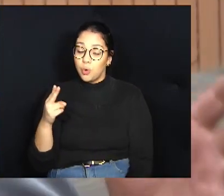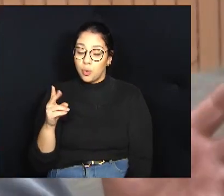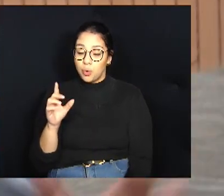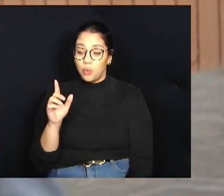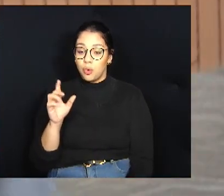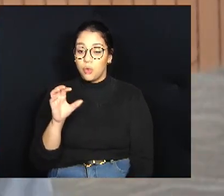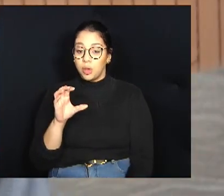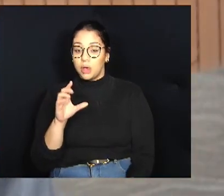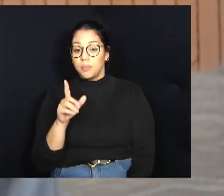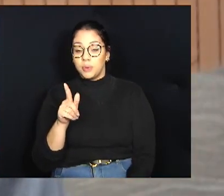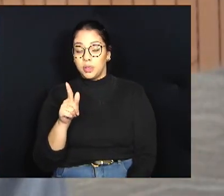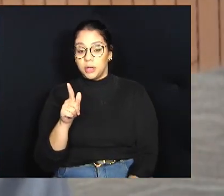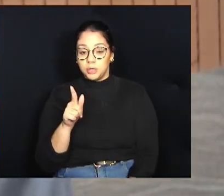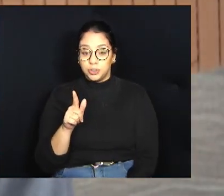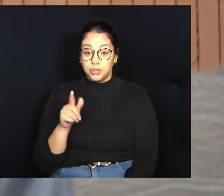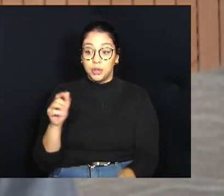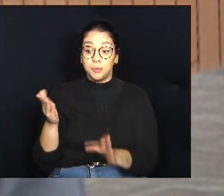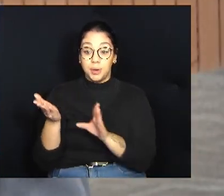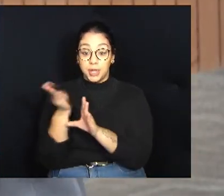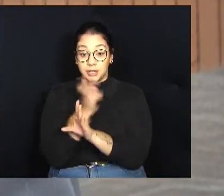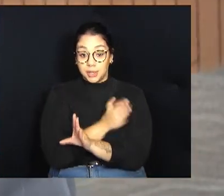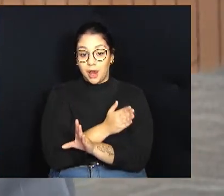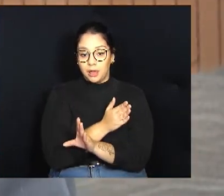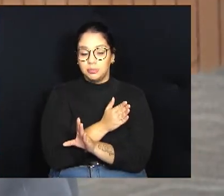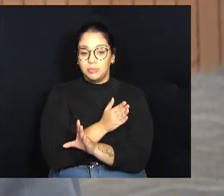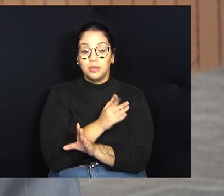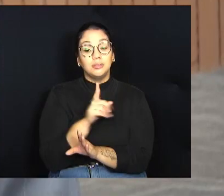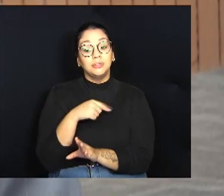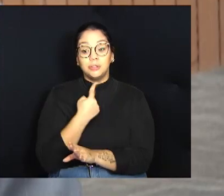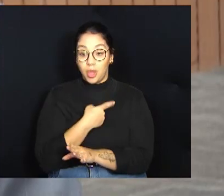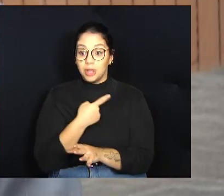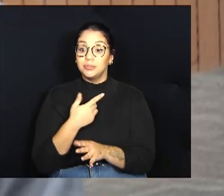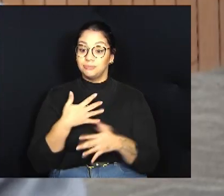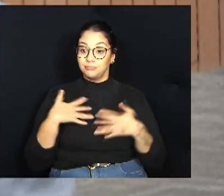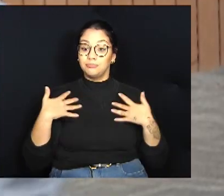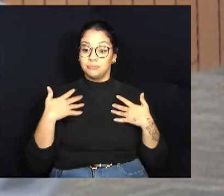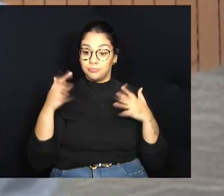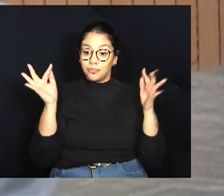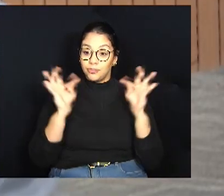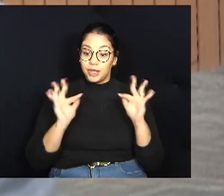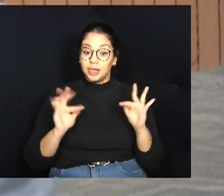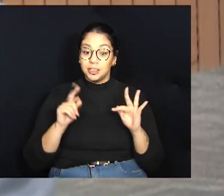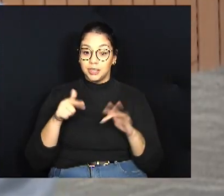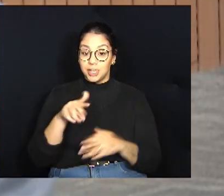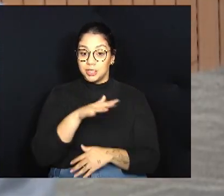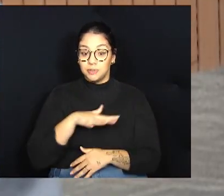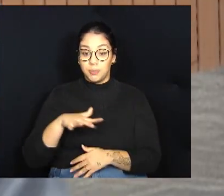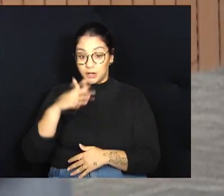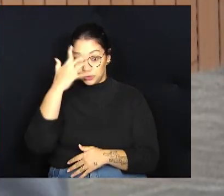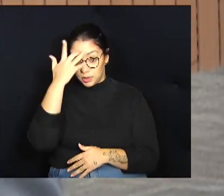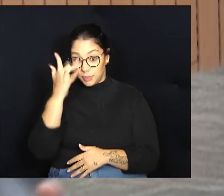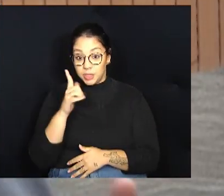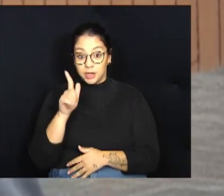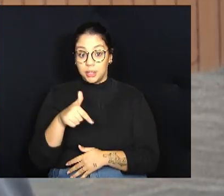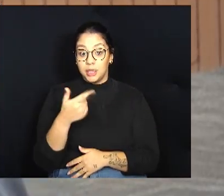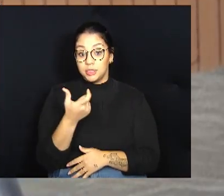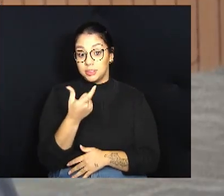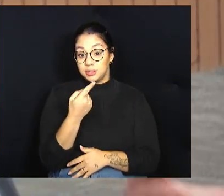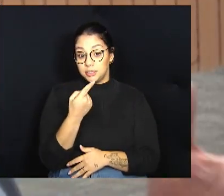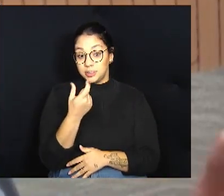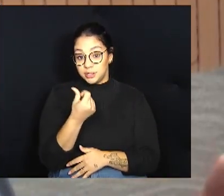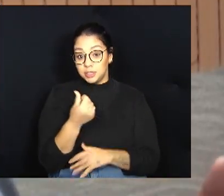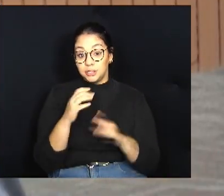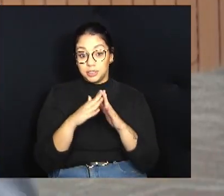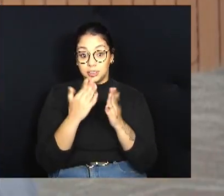essa região, para esse lado de cá. Mas a gente fica contente com esse espaço da manhã, que está sendo nessas 16, mas nós também